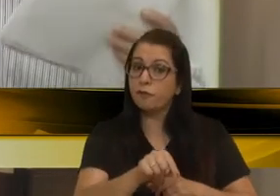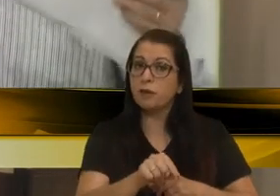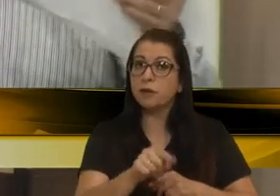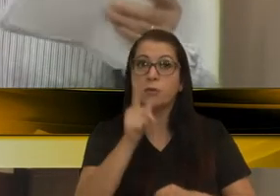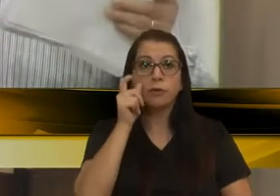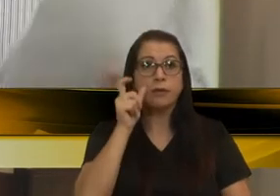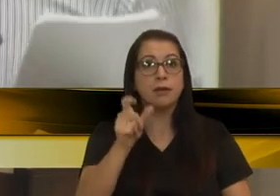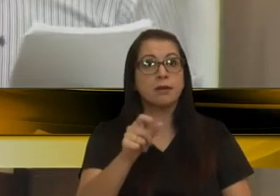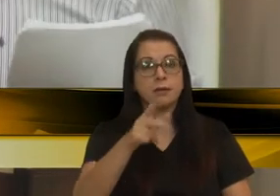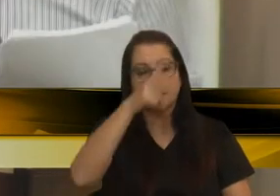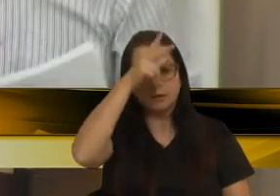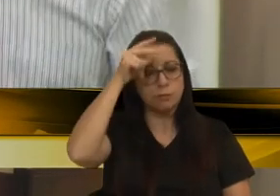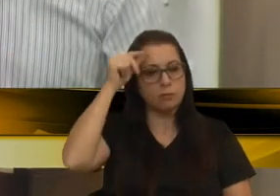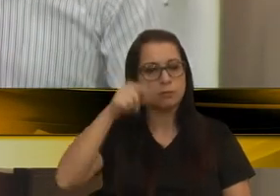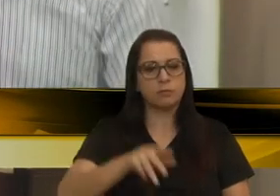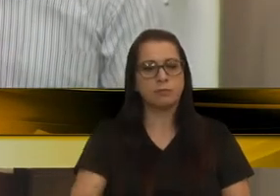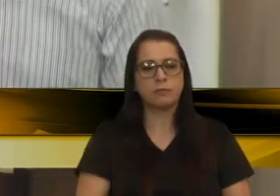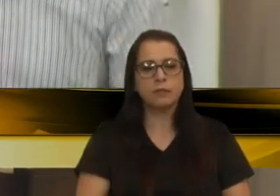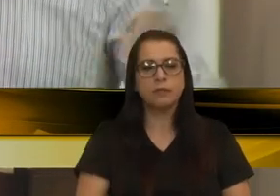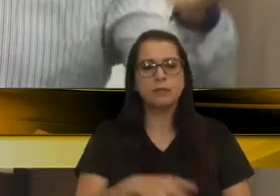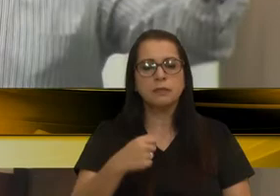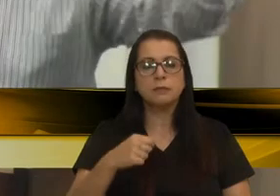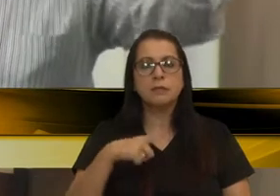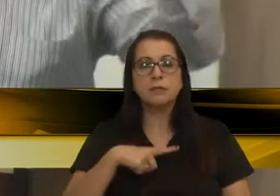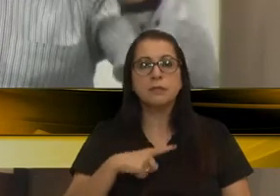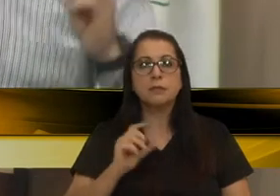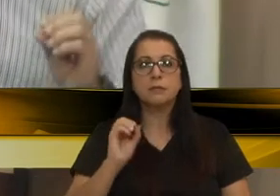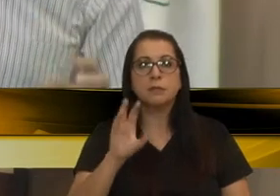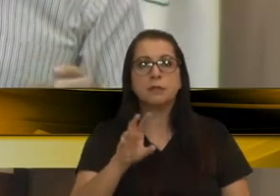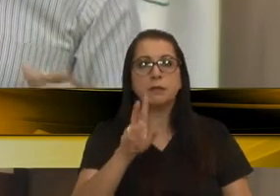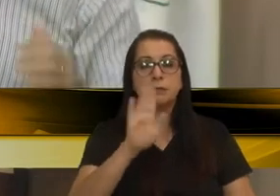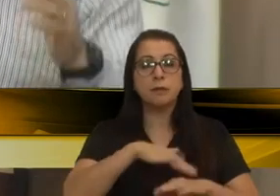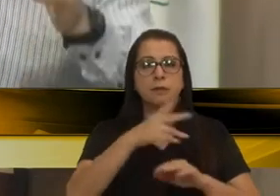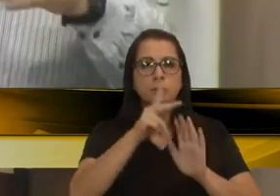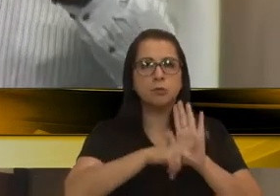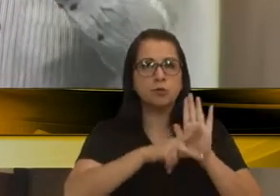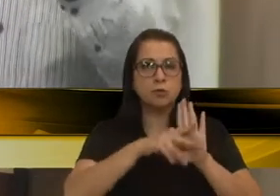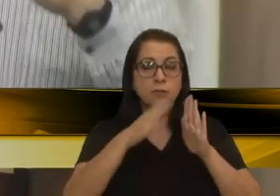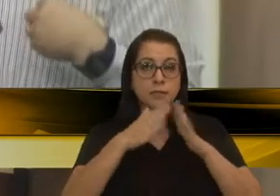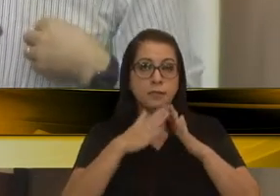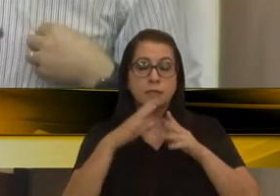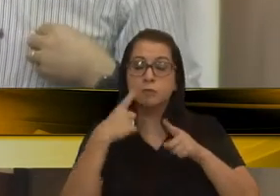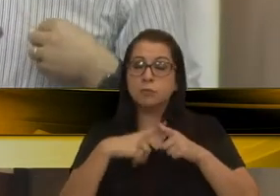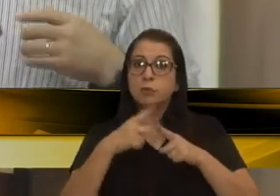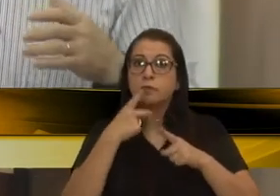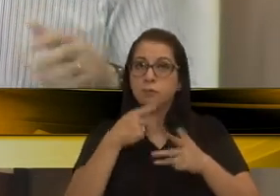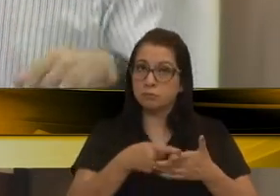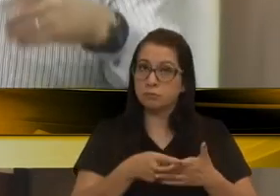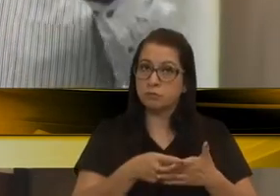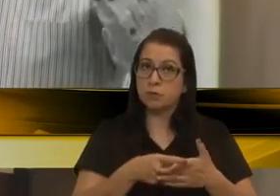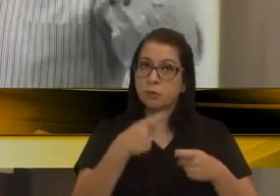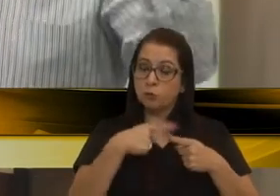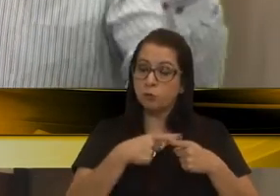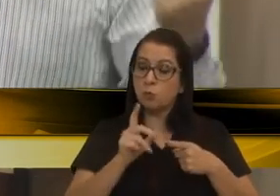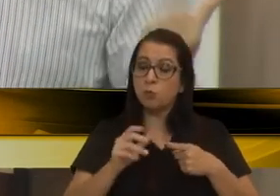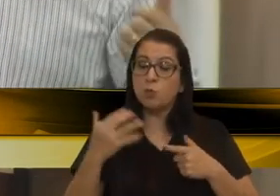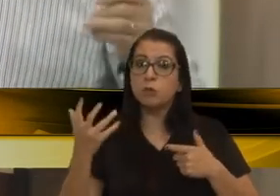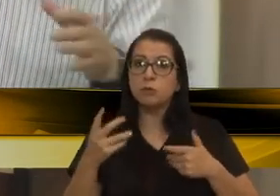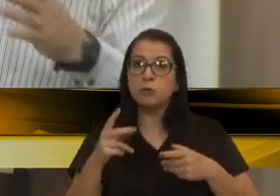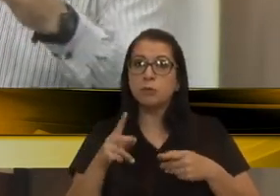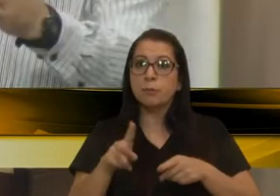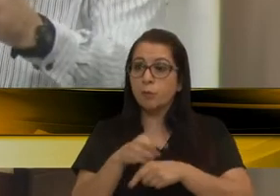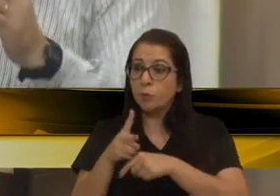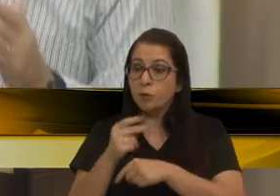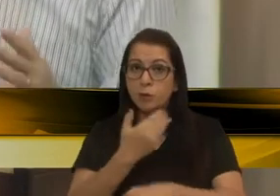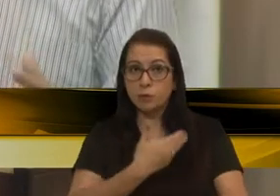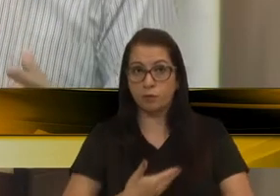interesse público. Se precisar mandar mais um projeto aqui nessa casa. Por que eu digo isso? Porque quando eu procurei esse